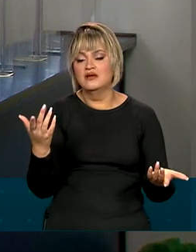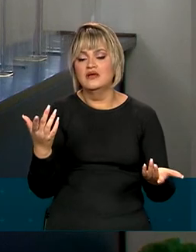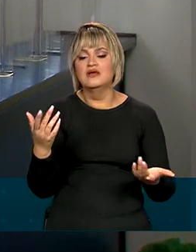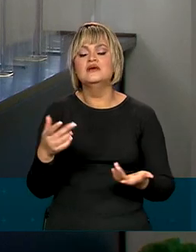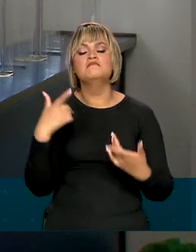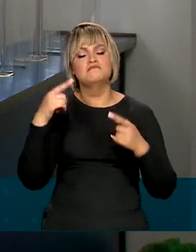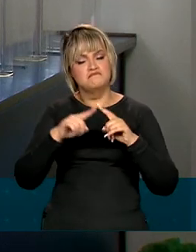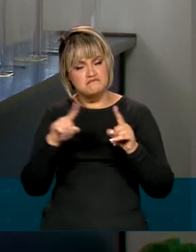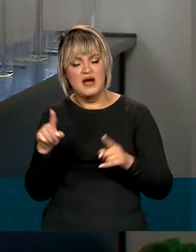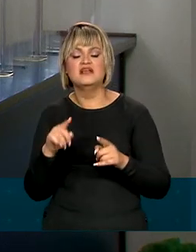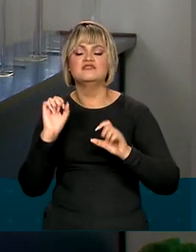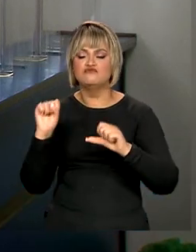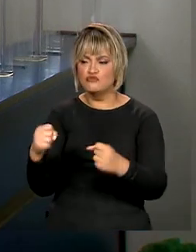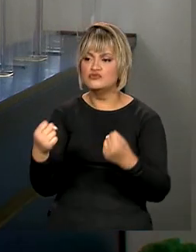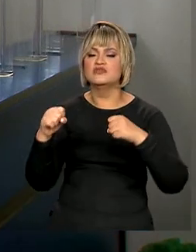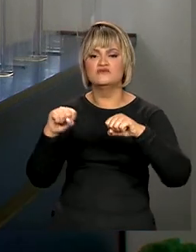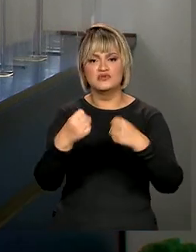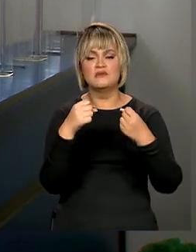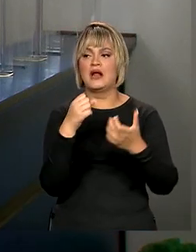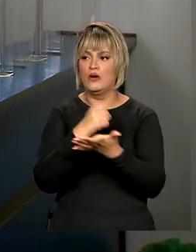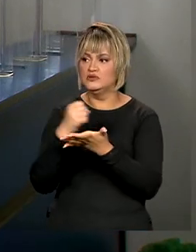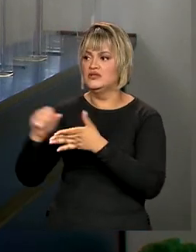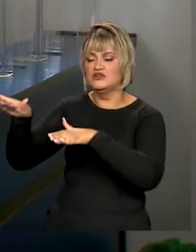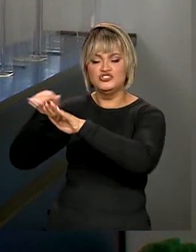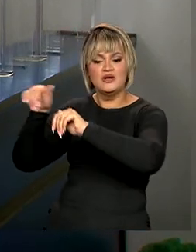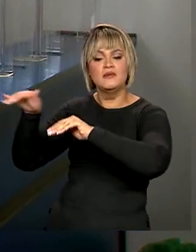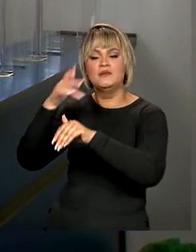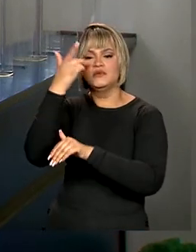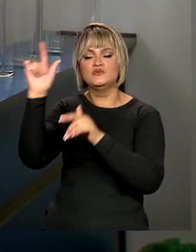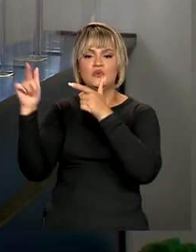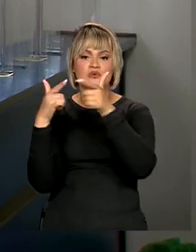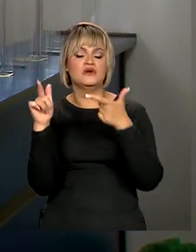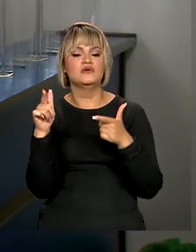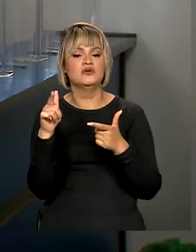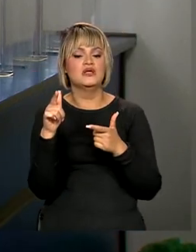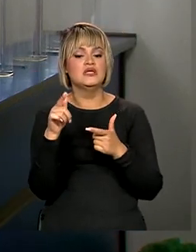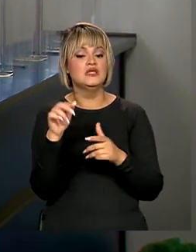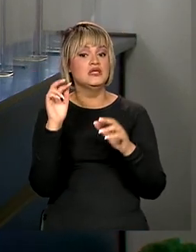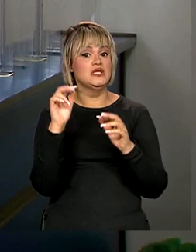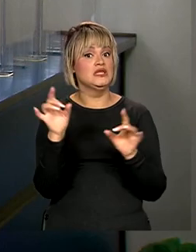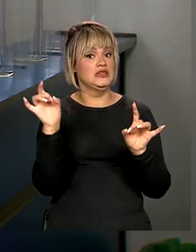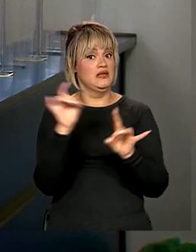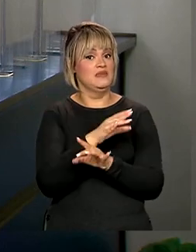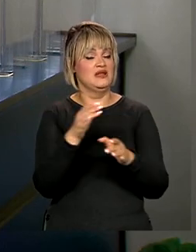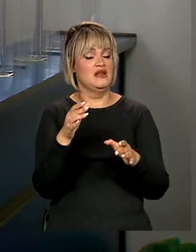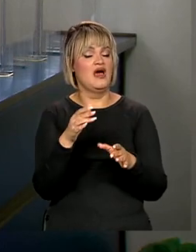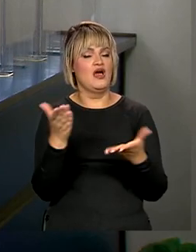que vai continuar se esforçando para contratar novos recenseadores e pretende concluir ainda este ano o censo.